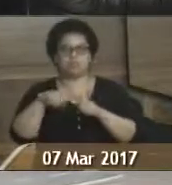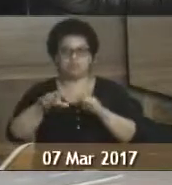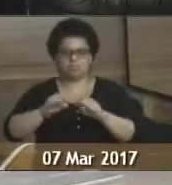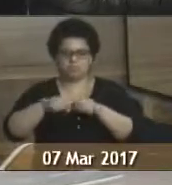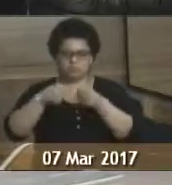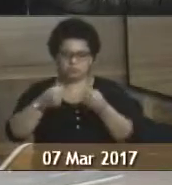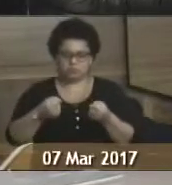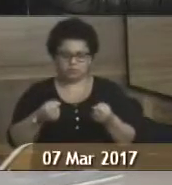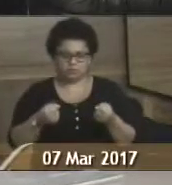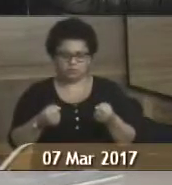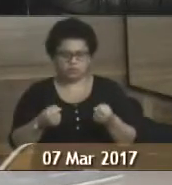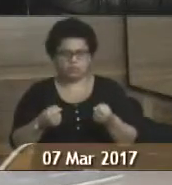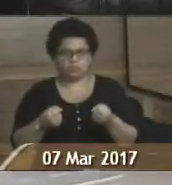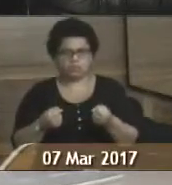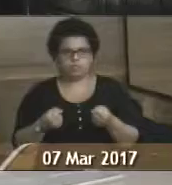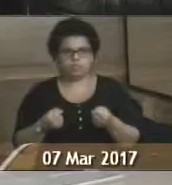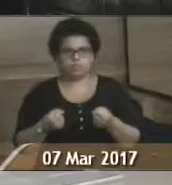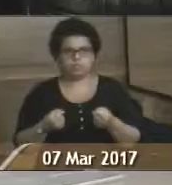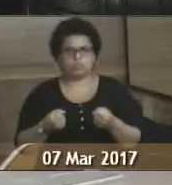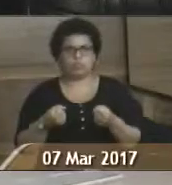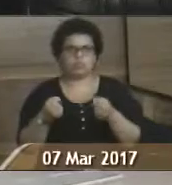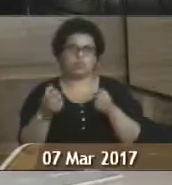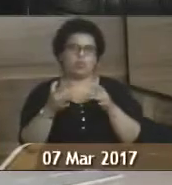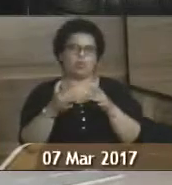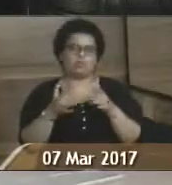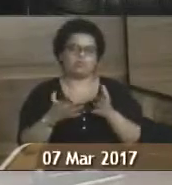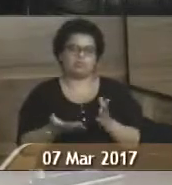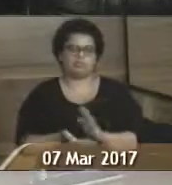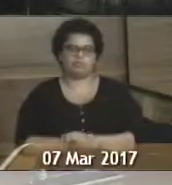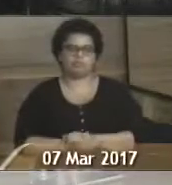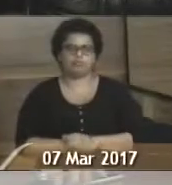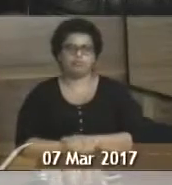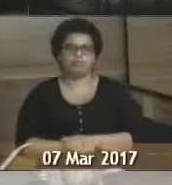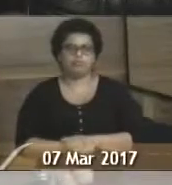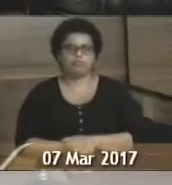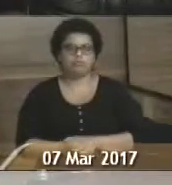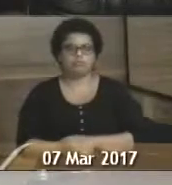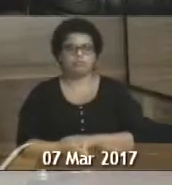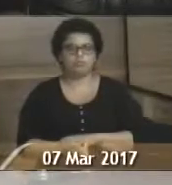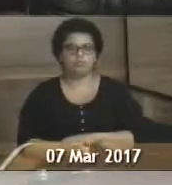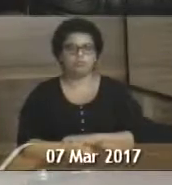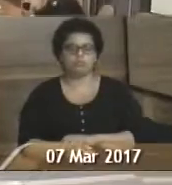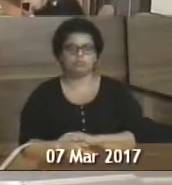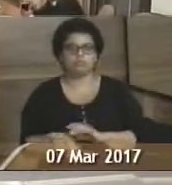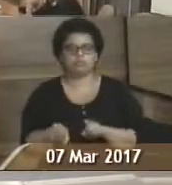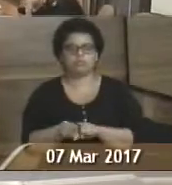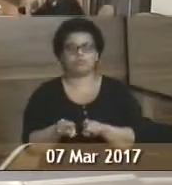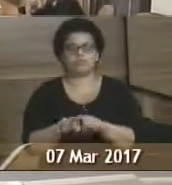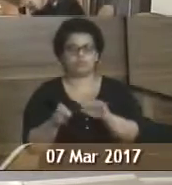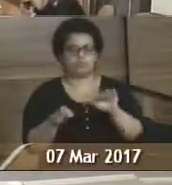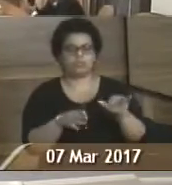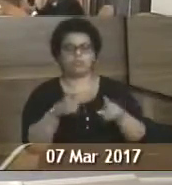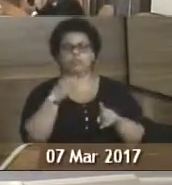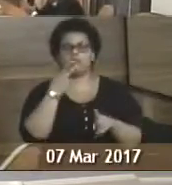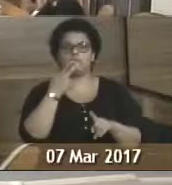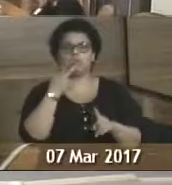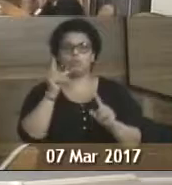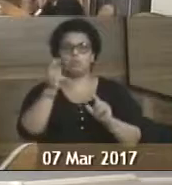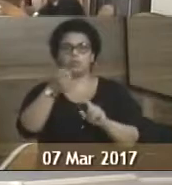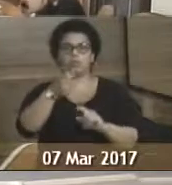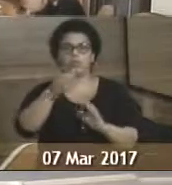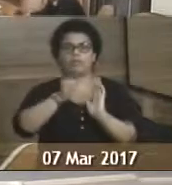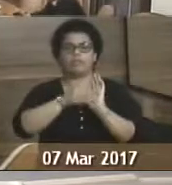trágica coincidência. Obrigada, vereador. E eu vou falar aqui um pouquinho também sobre a falta de